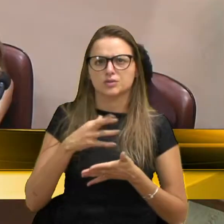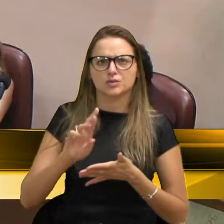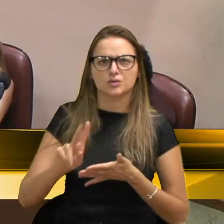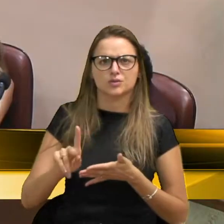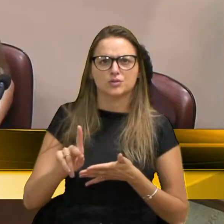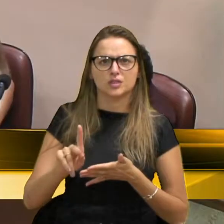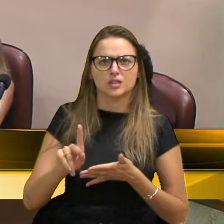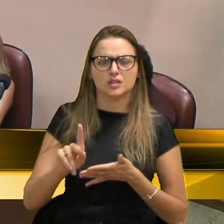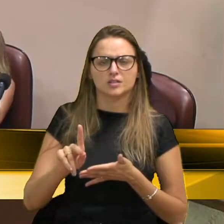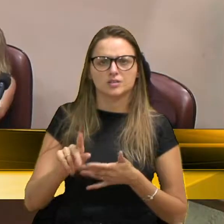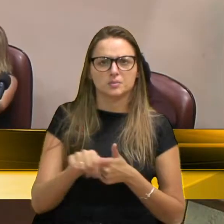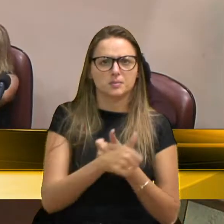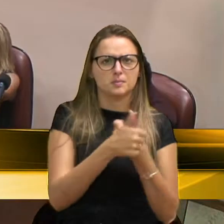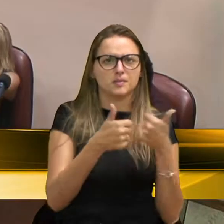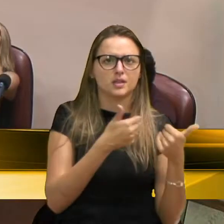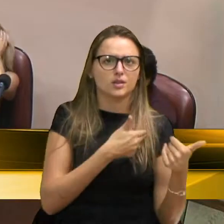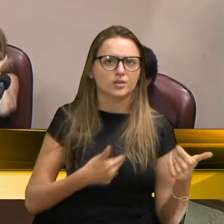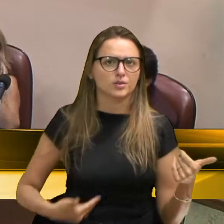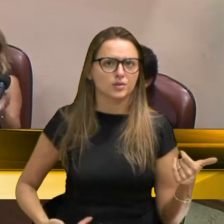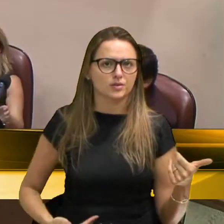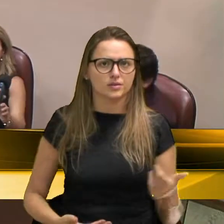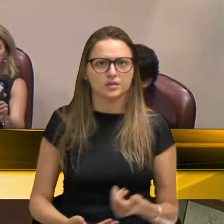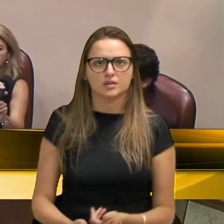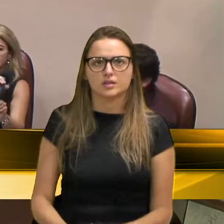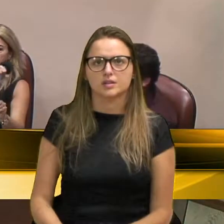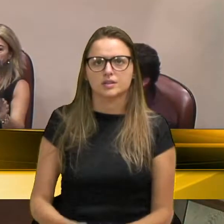Ok, com a palavra, vereadora Paula Iores.